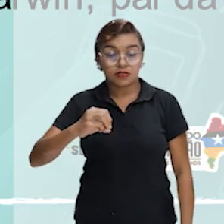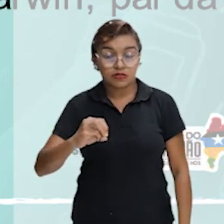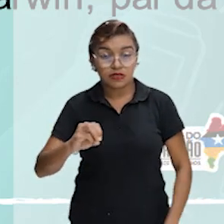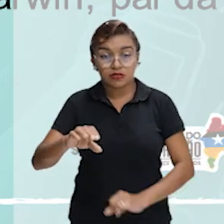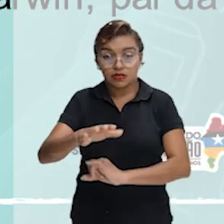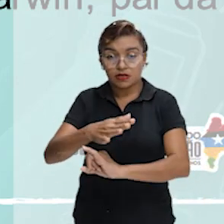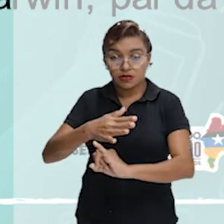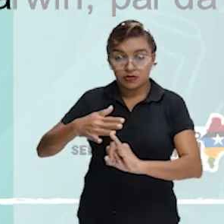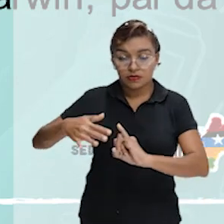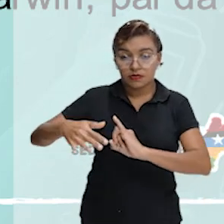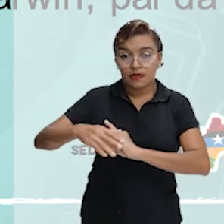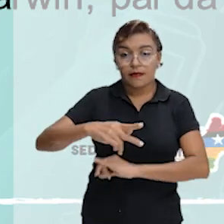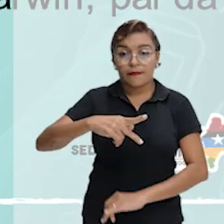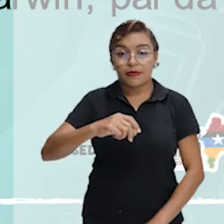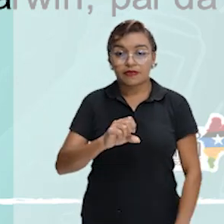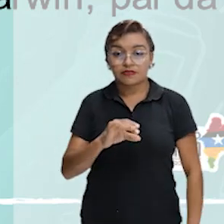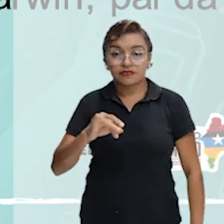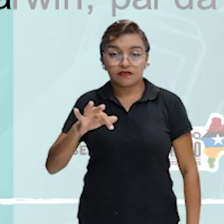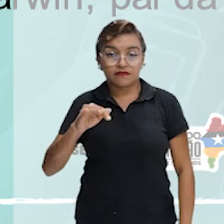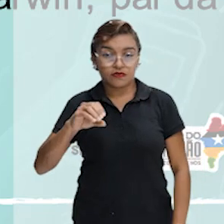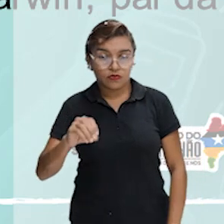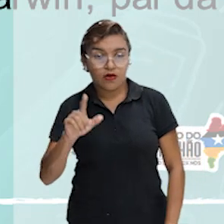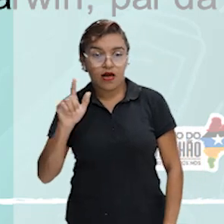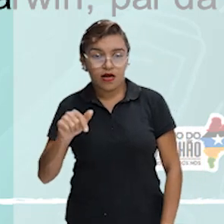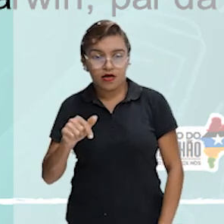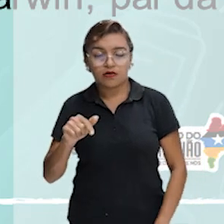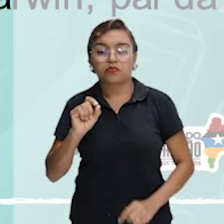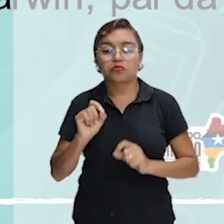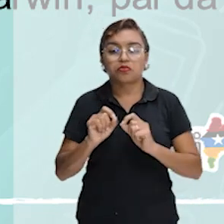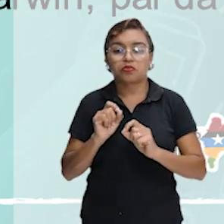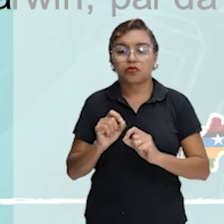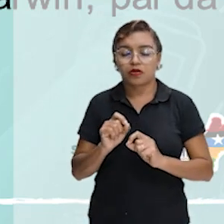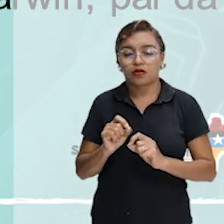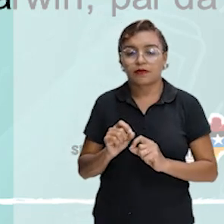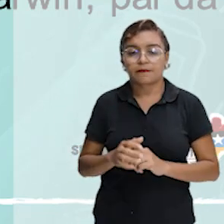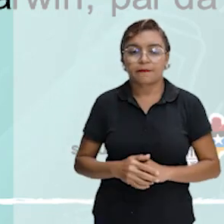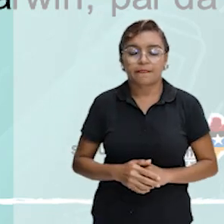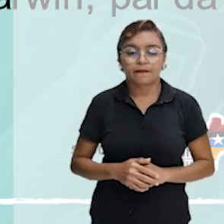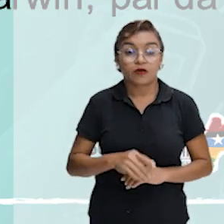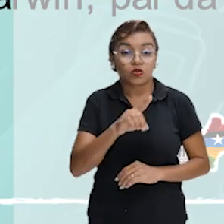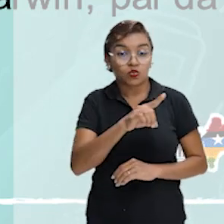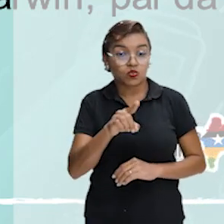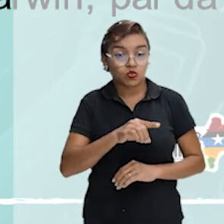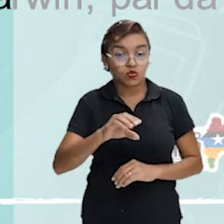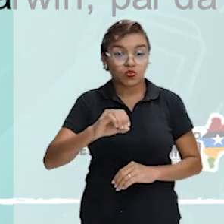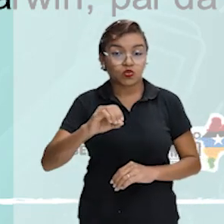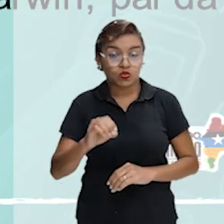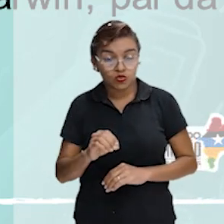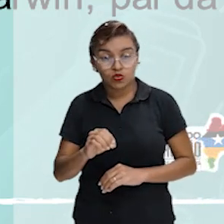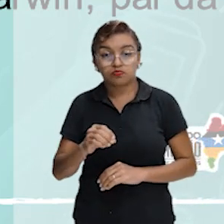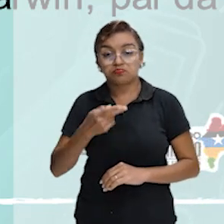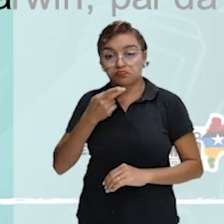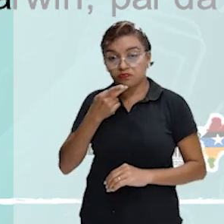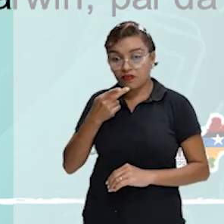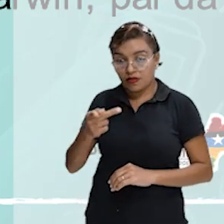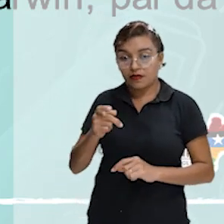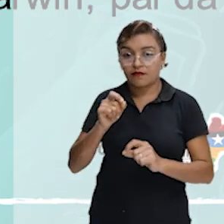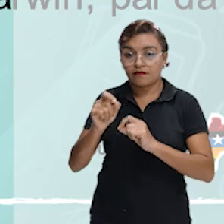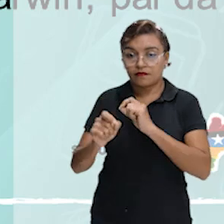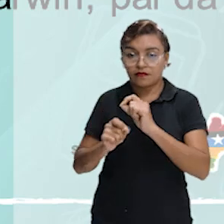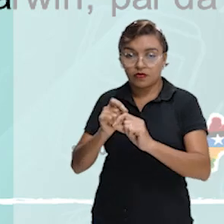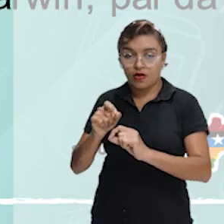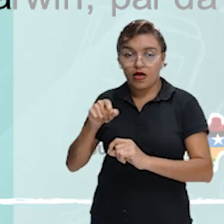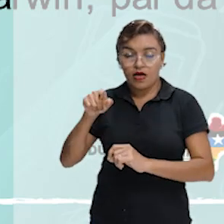arquipélago do Pacífico era, de acordo com o anunciado pelo zoo, pelo zoológico, um elo direto com um dos